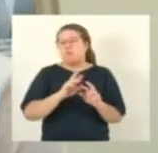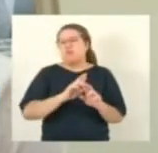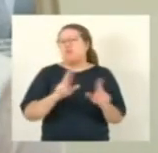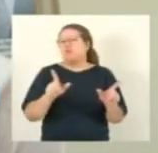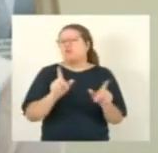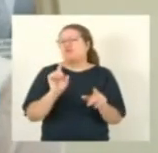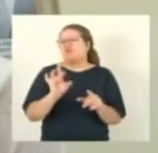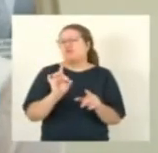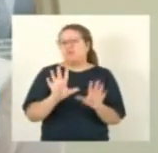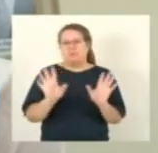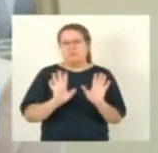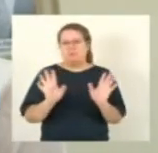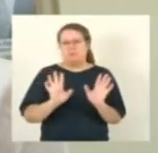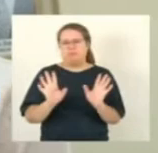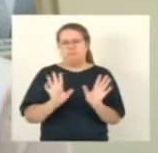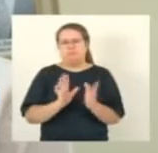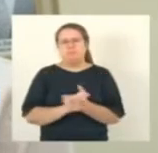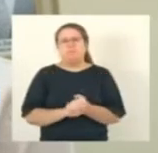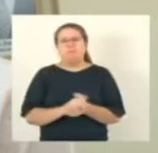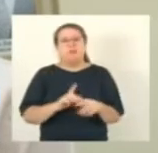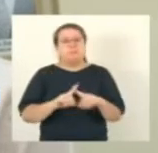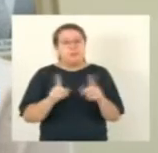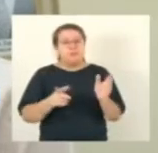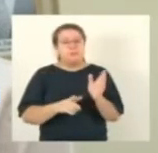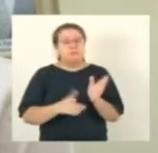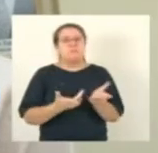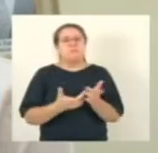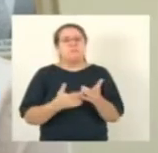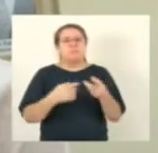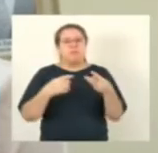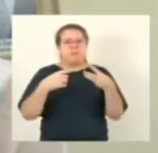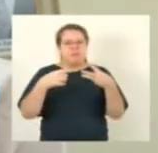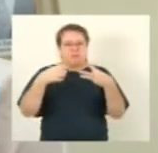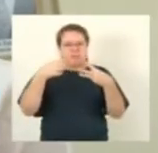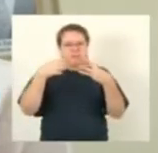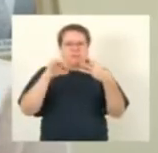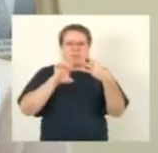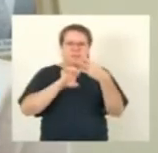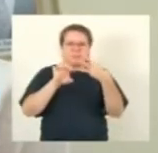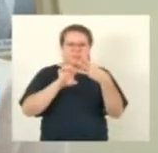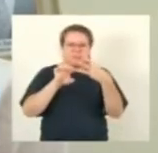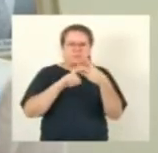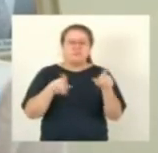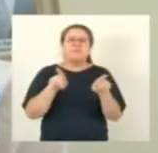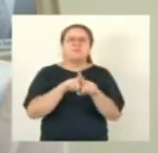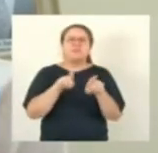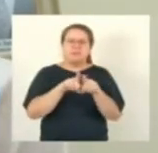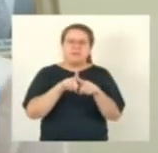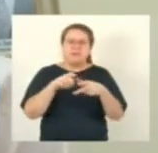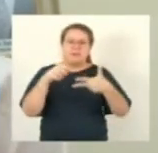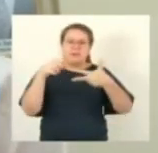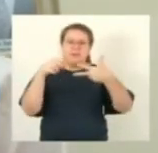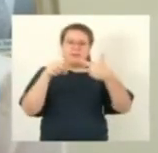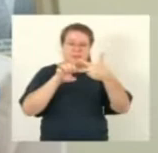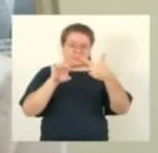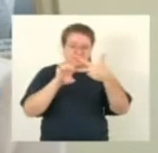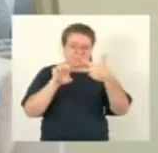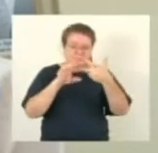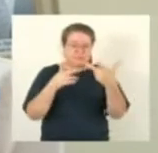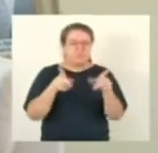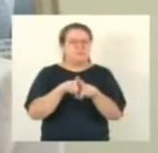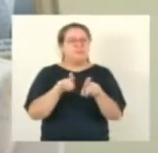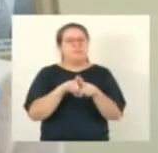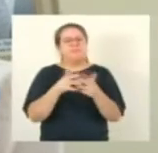naturalmente invade a competência do executivo de legislar sobre matéria dessa monta. Então, o meu